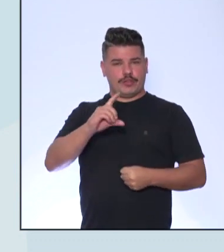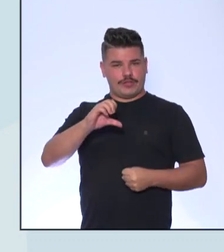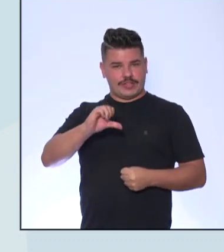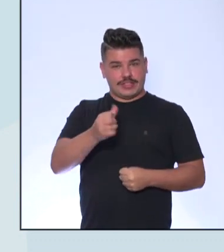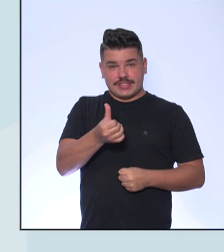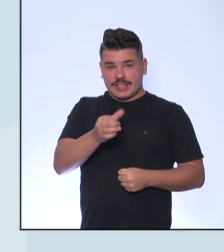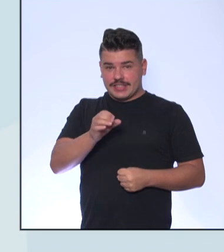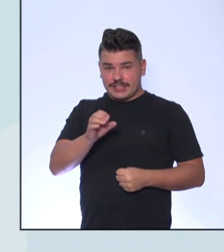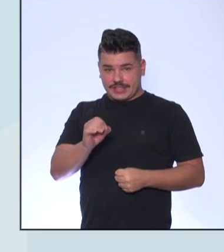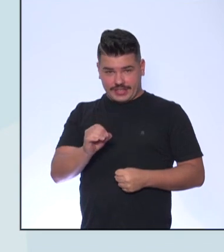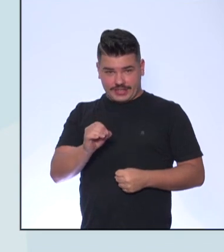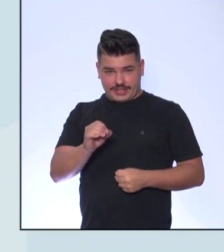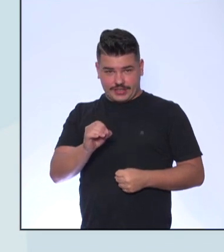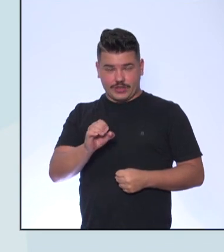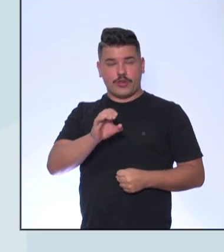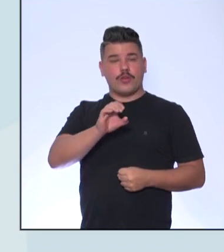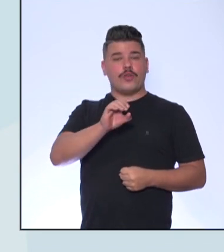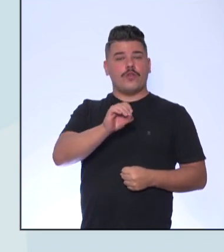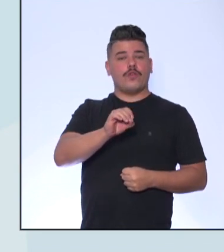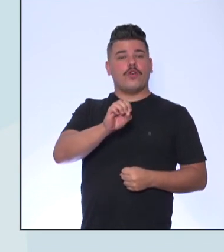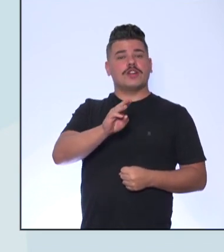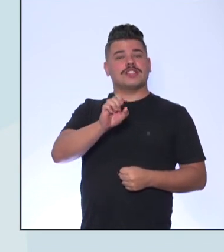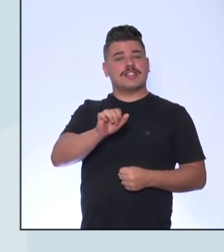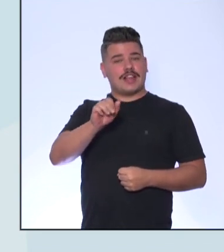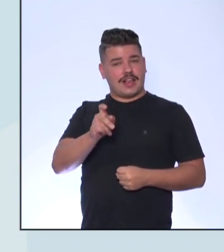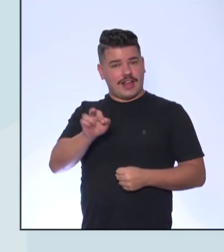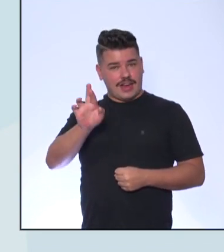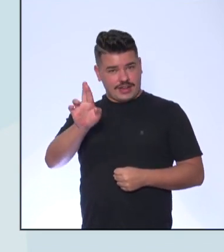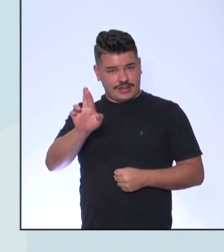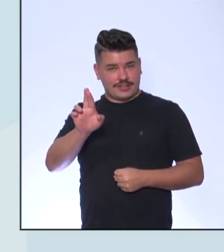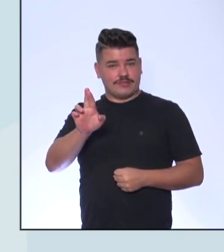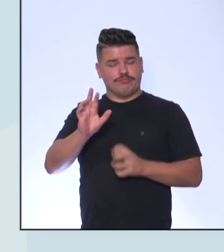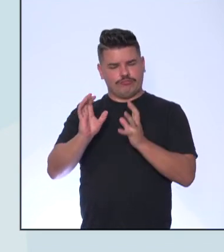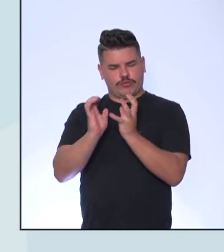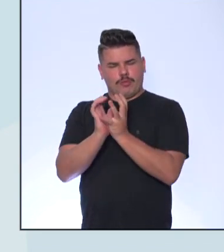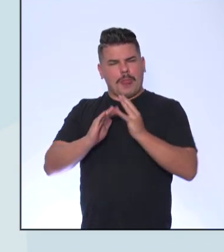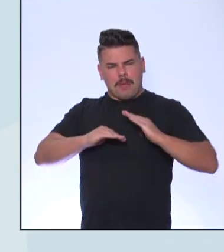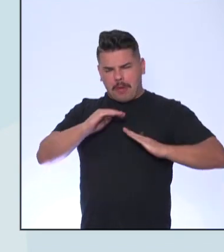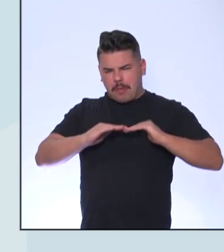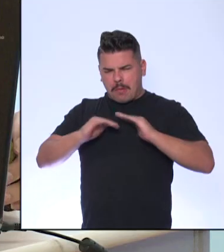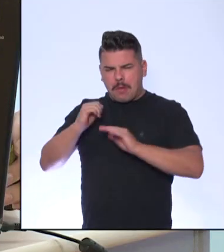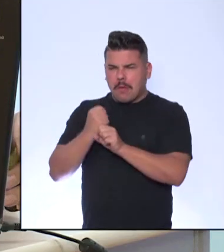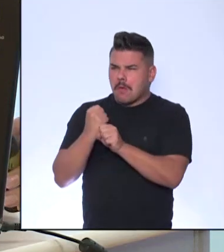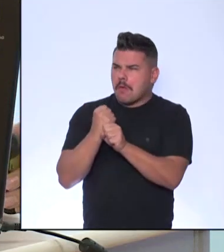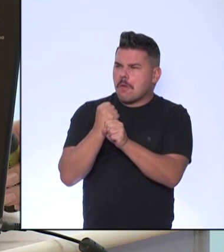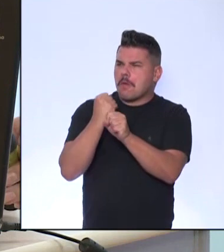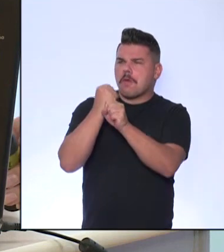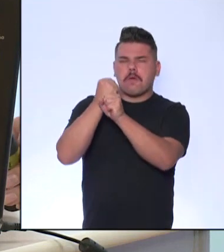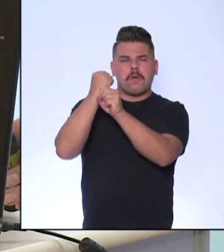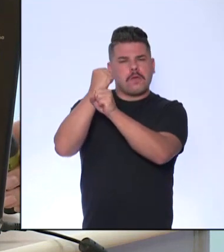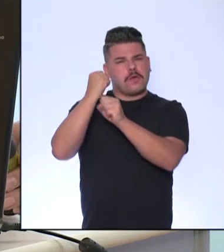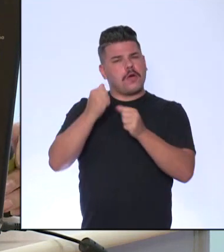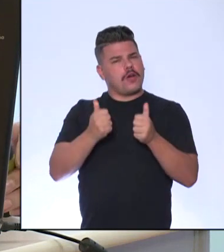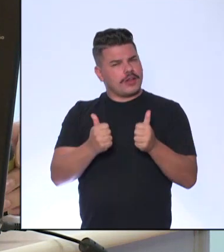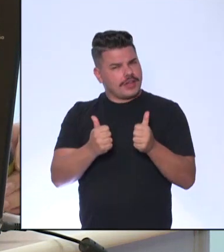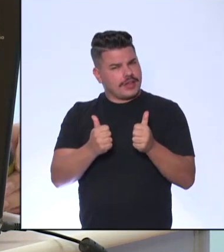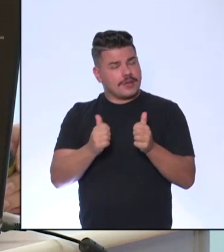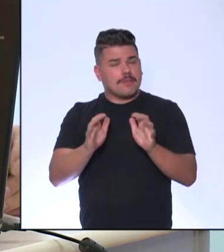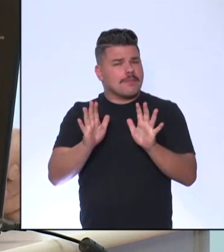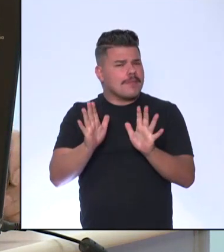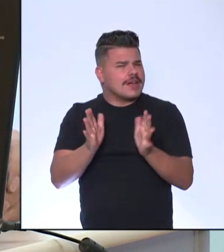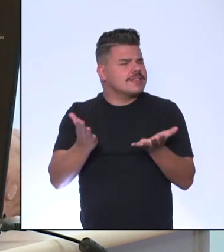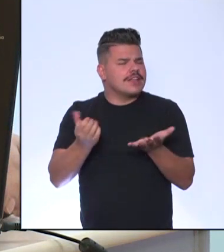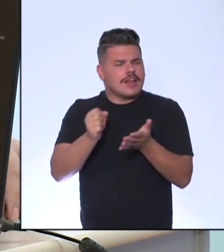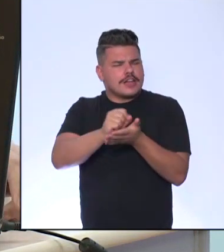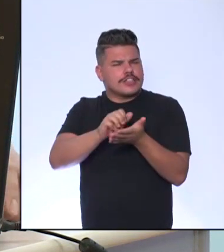e por Lúcio Costa. Ela é patrimônio histórico-cultural. Para fazer essa atividade, a gente pensou em três questões.